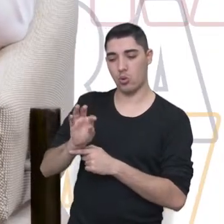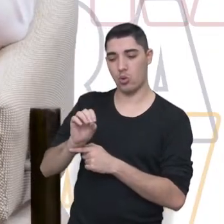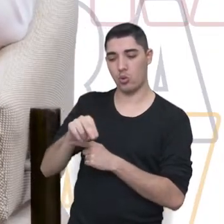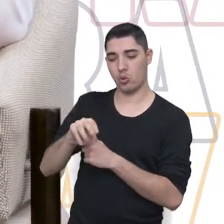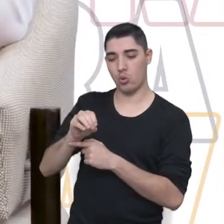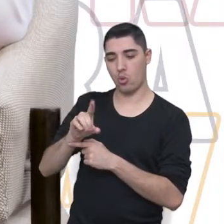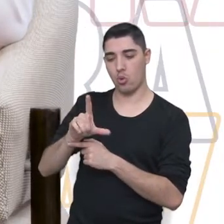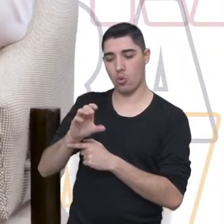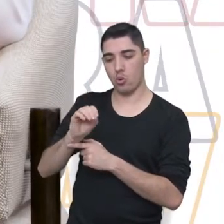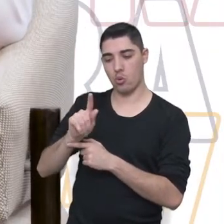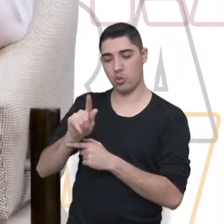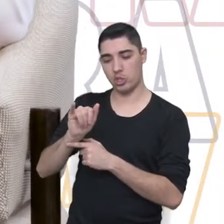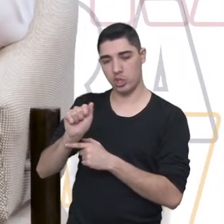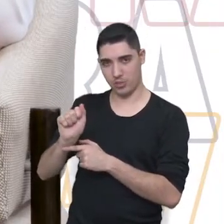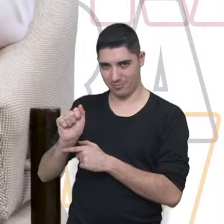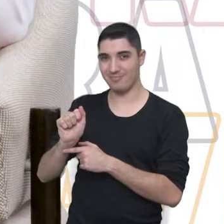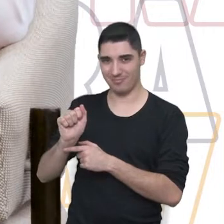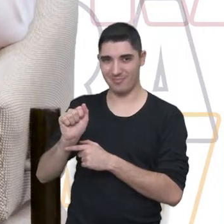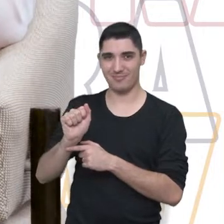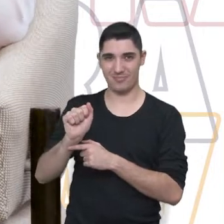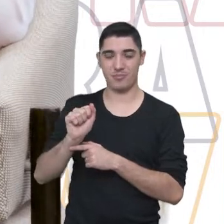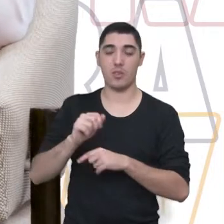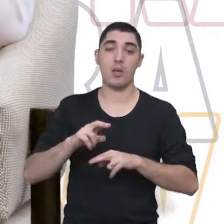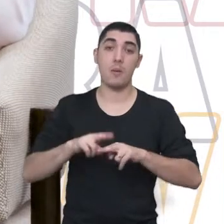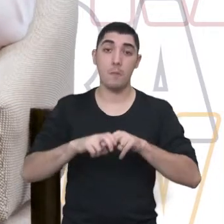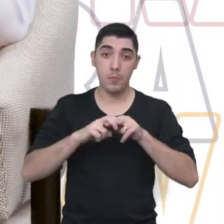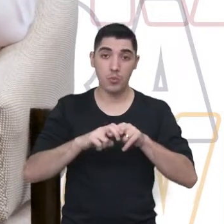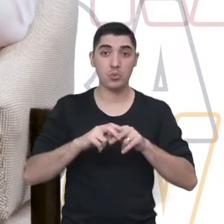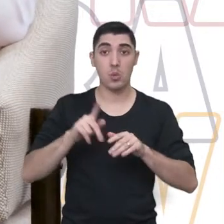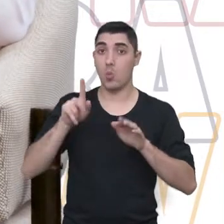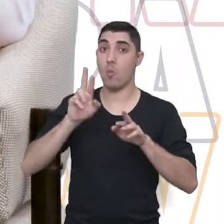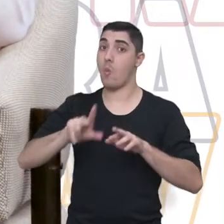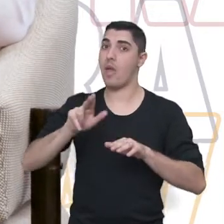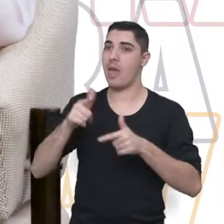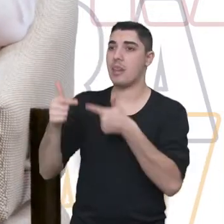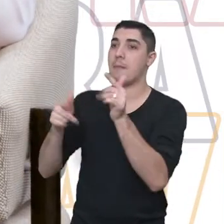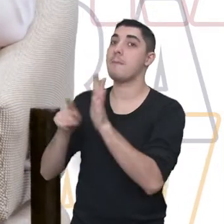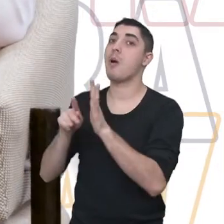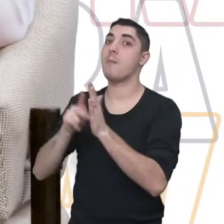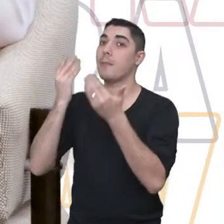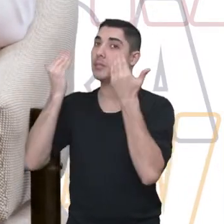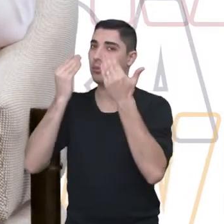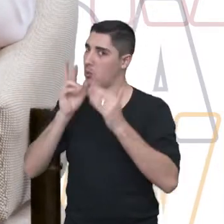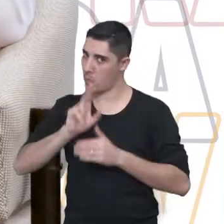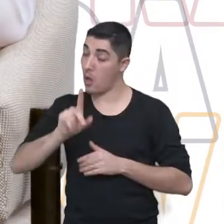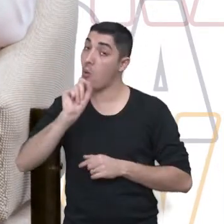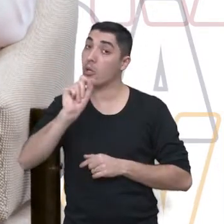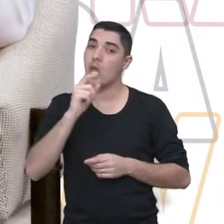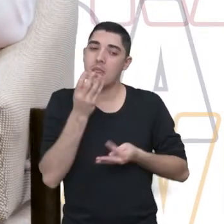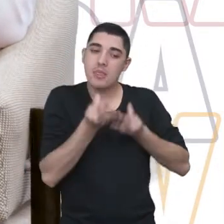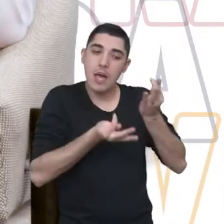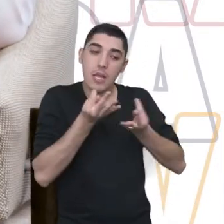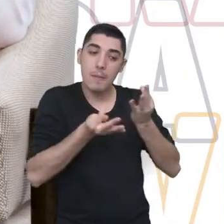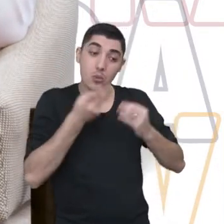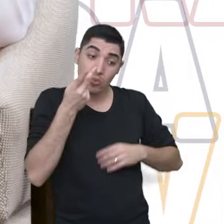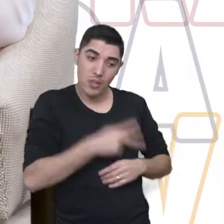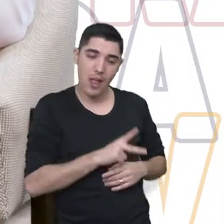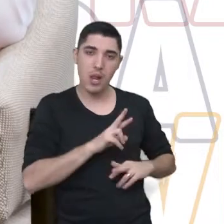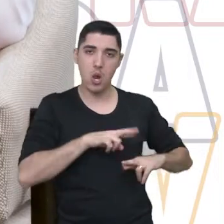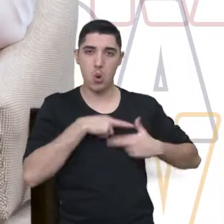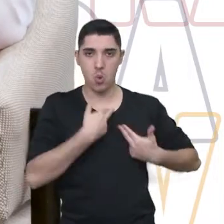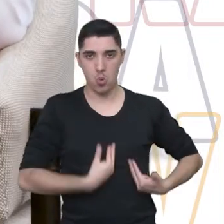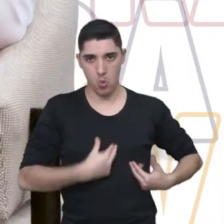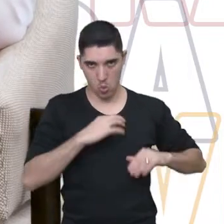Então nós não fazemos psicoterapia, né? Que é o que foi feito pelo psicólogo. Nós fazemos uma terapia do luto. Nós